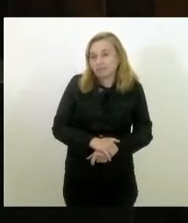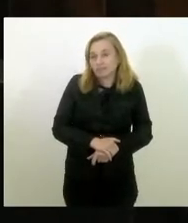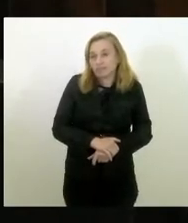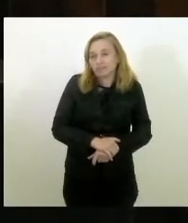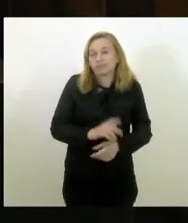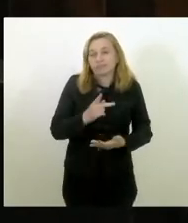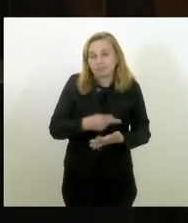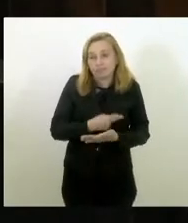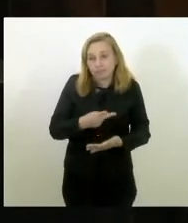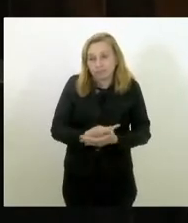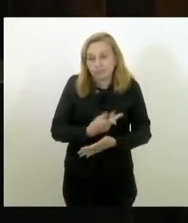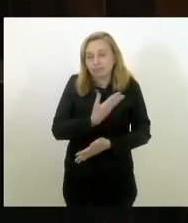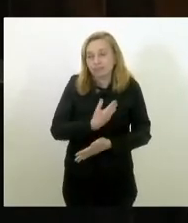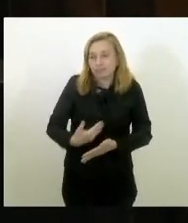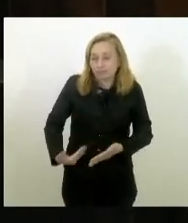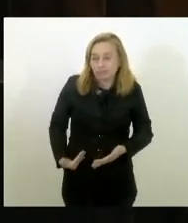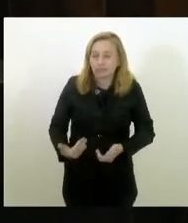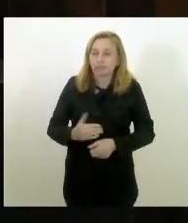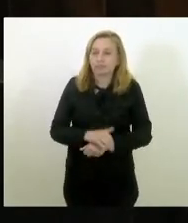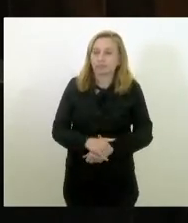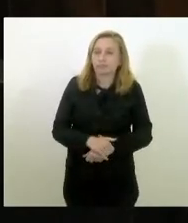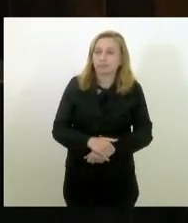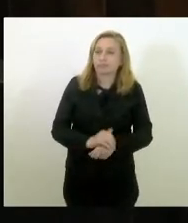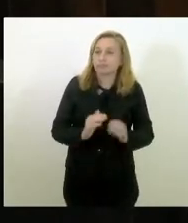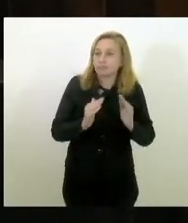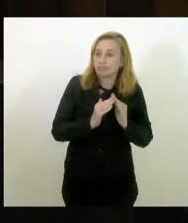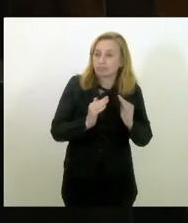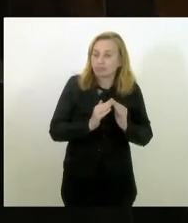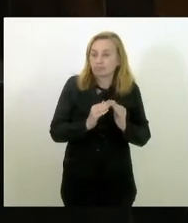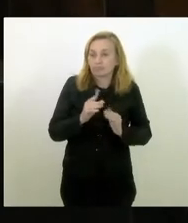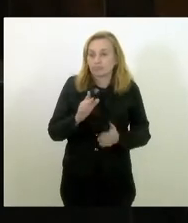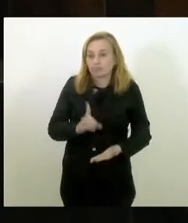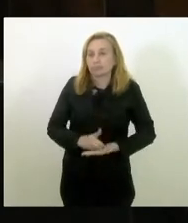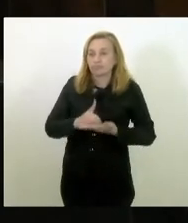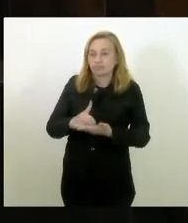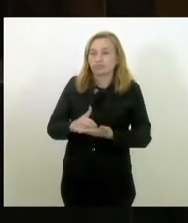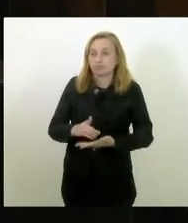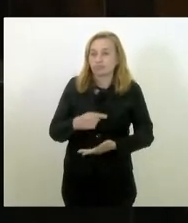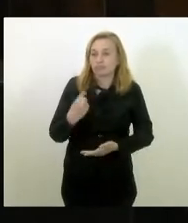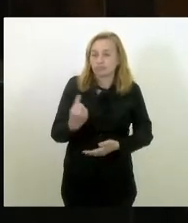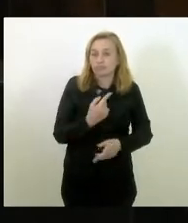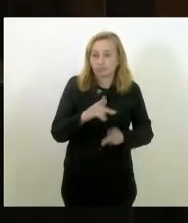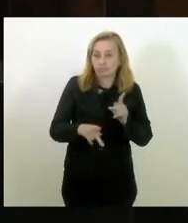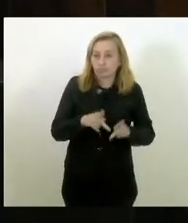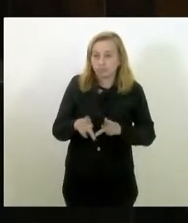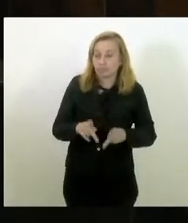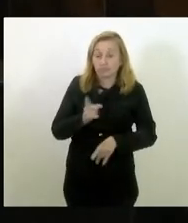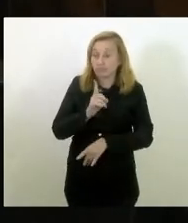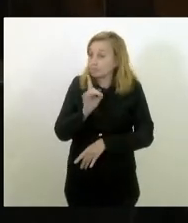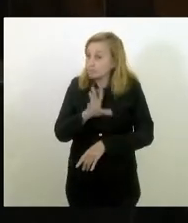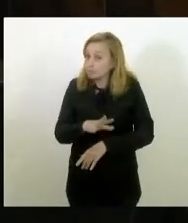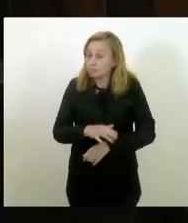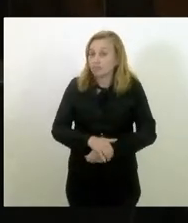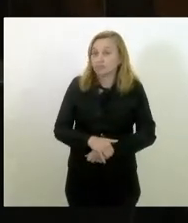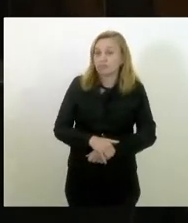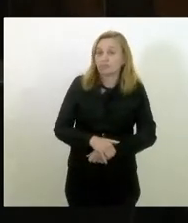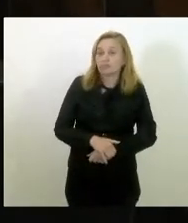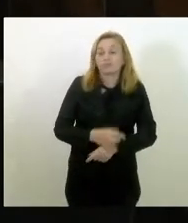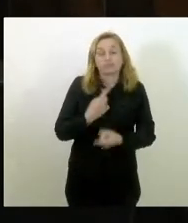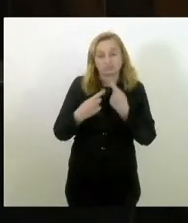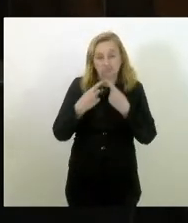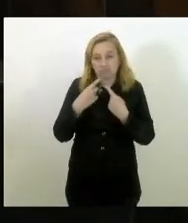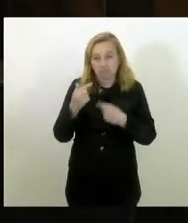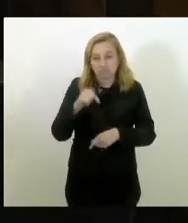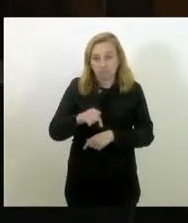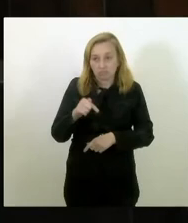do governo em estabelecer moradia digna para a nossa população. E não é só isso que a gente está discutindo